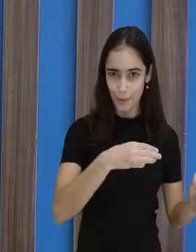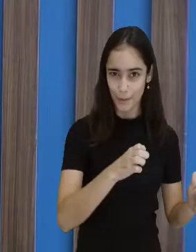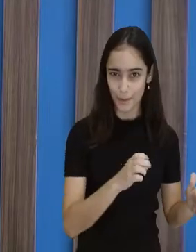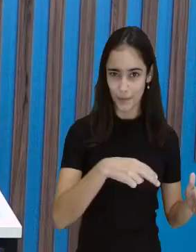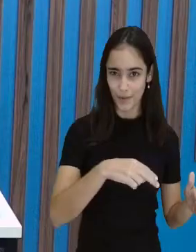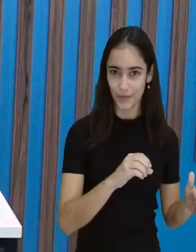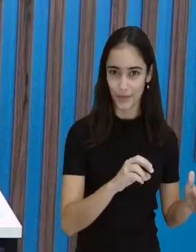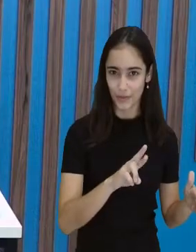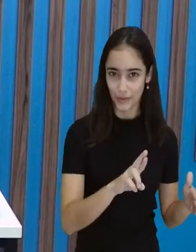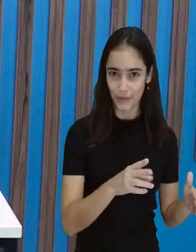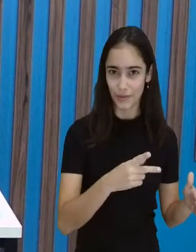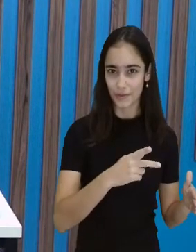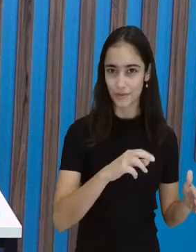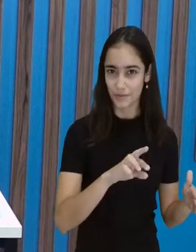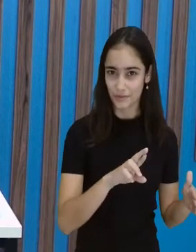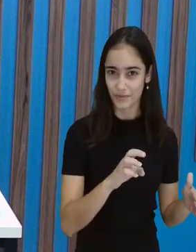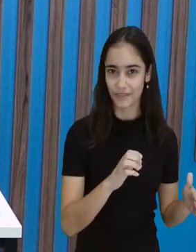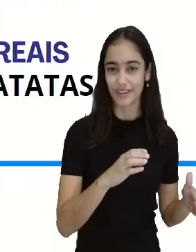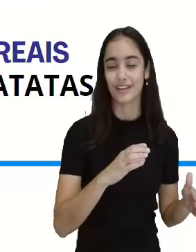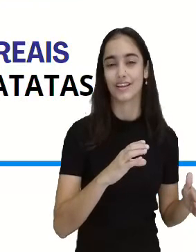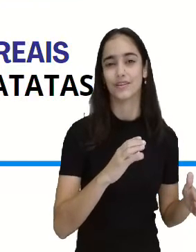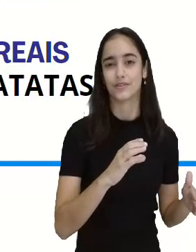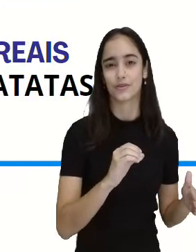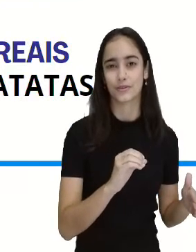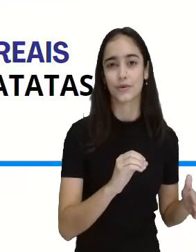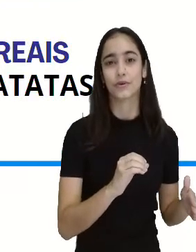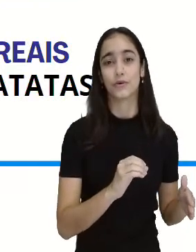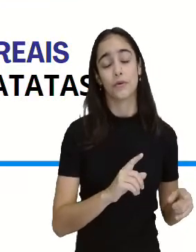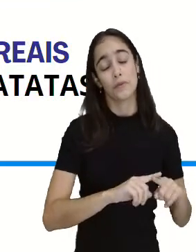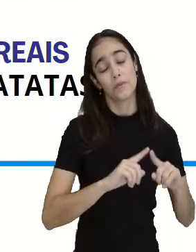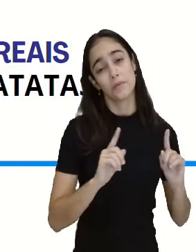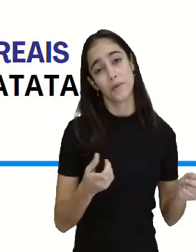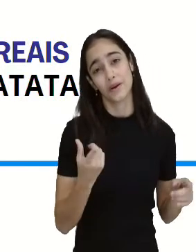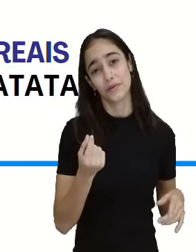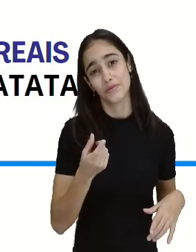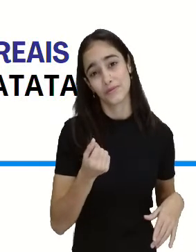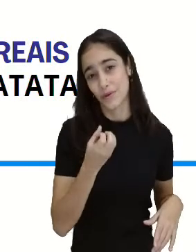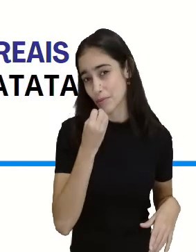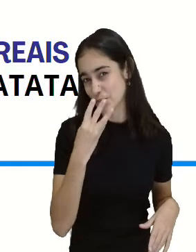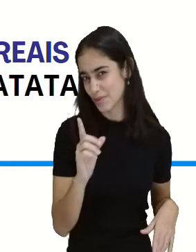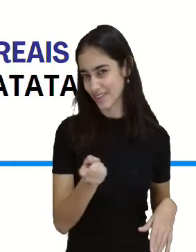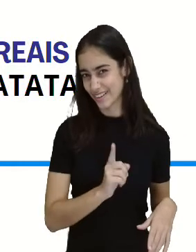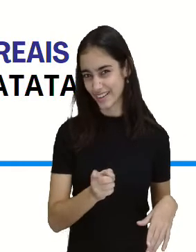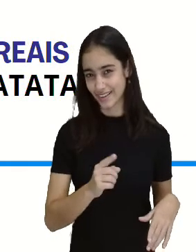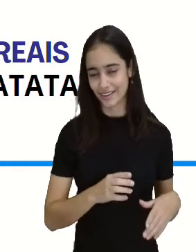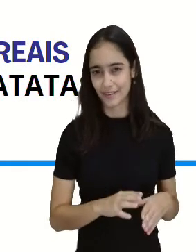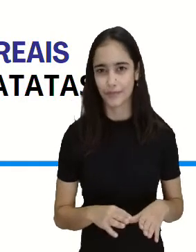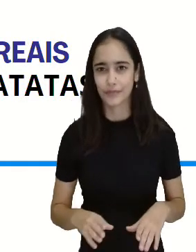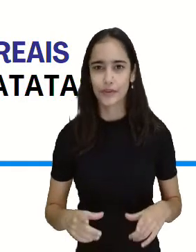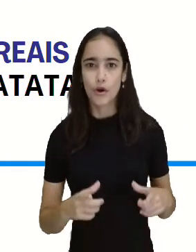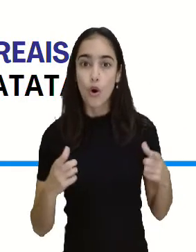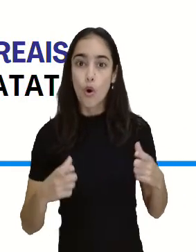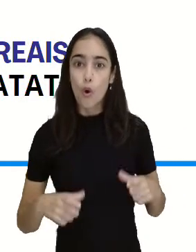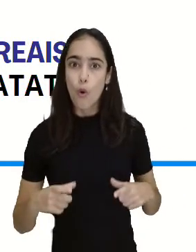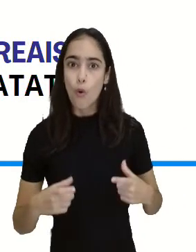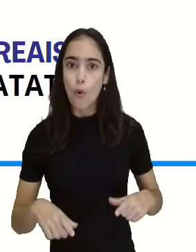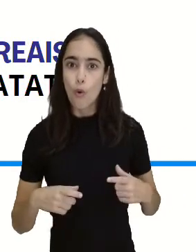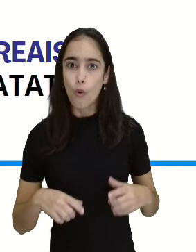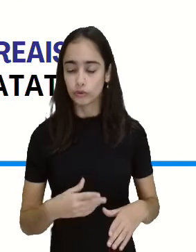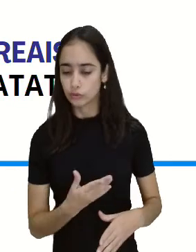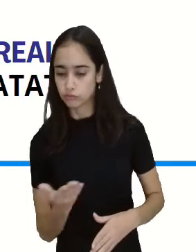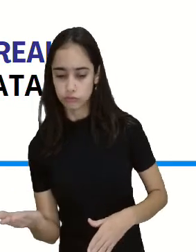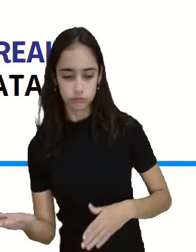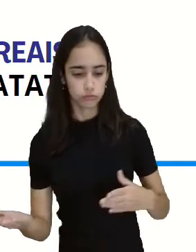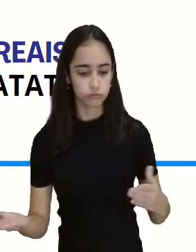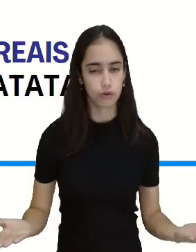Então, vamos lá, olha. A professora Cátia acabou de facilitar. Onde o tomate está mais caro é no